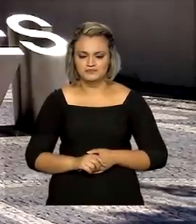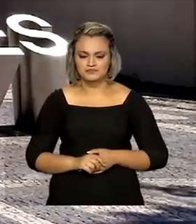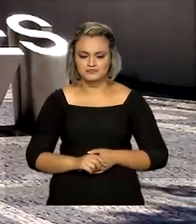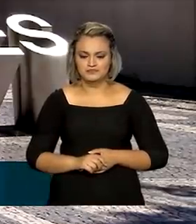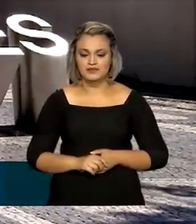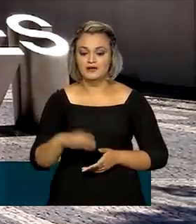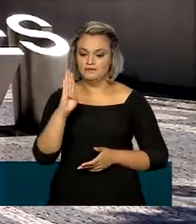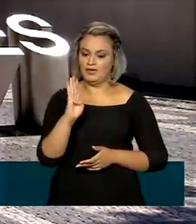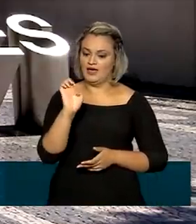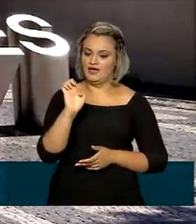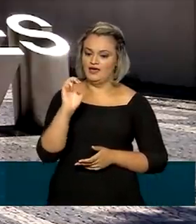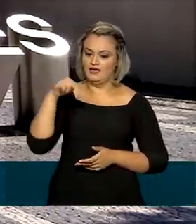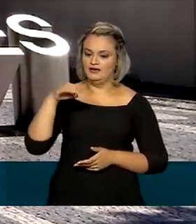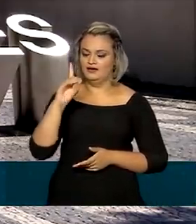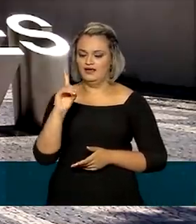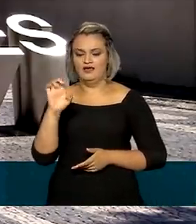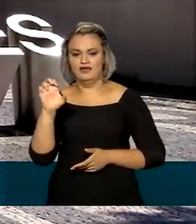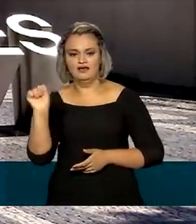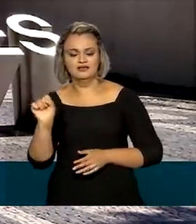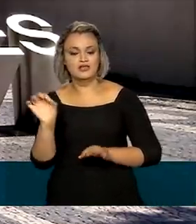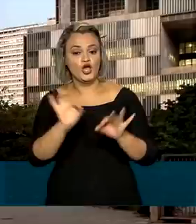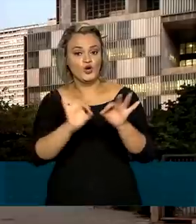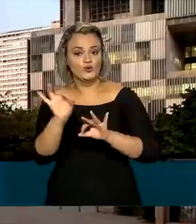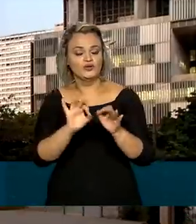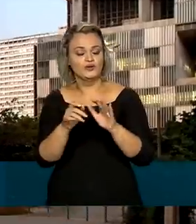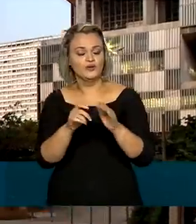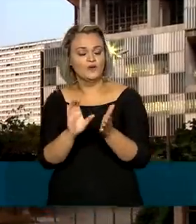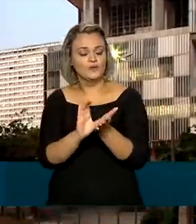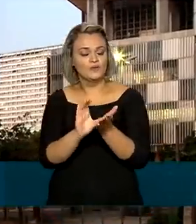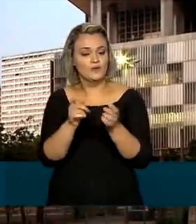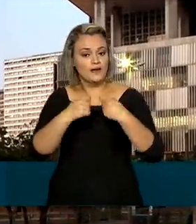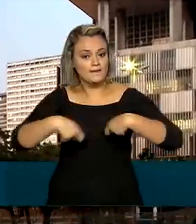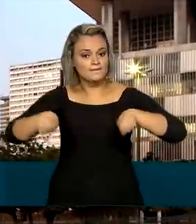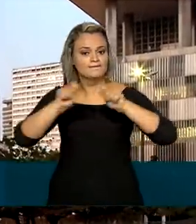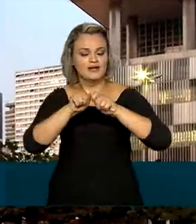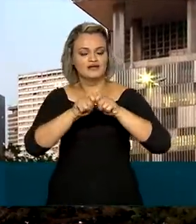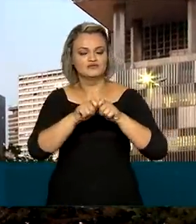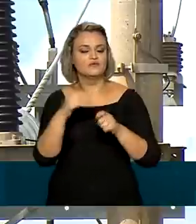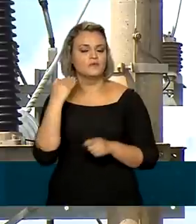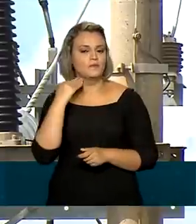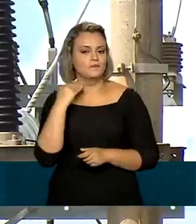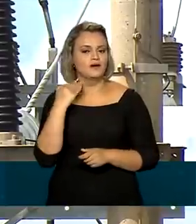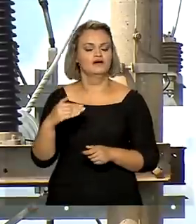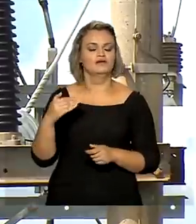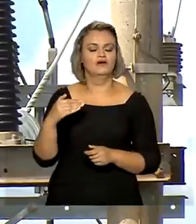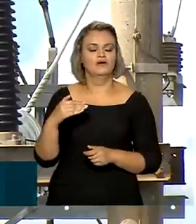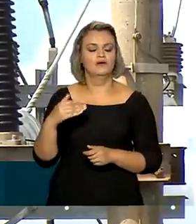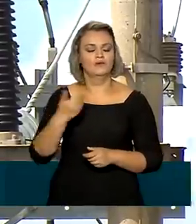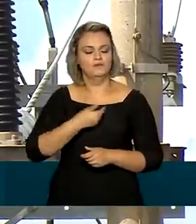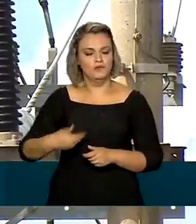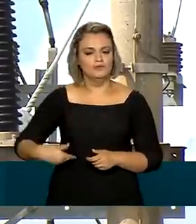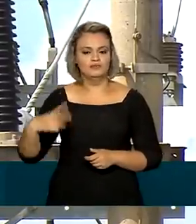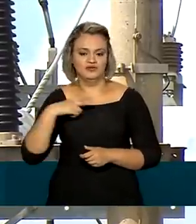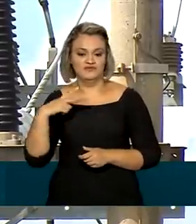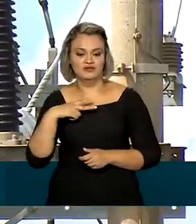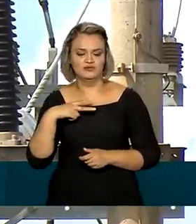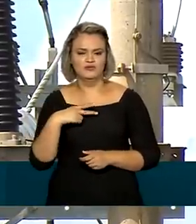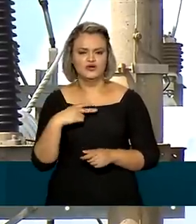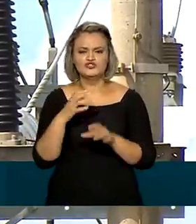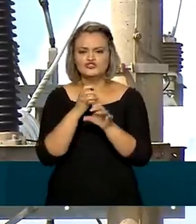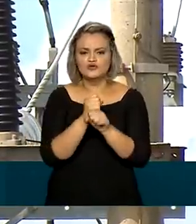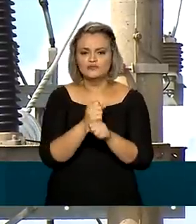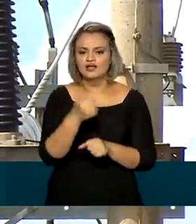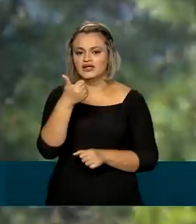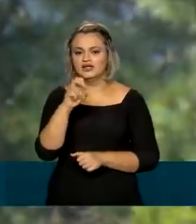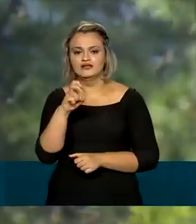O BNDES coordenou o empréstimo junto a bancos públicos e privados. Foram cerca de R$ 15